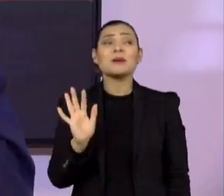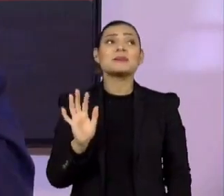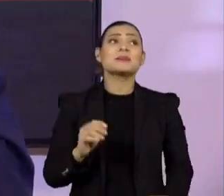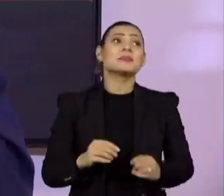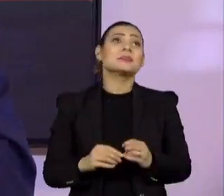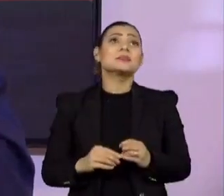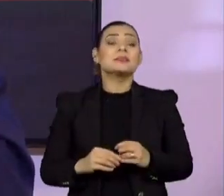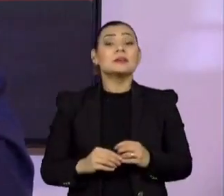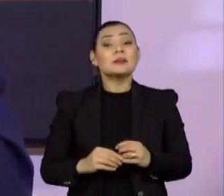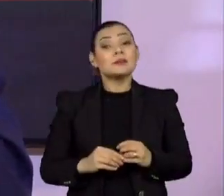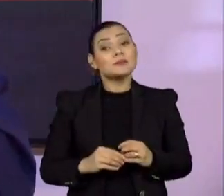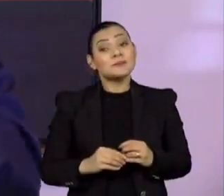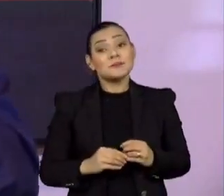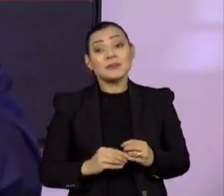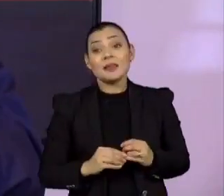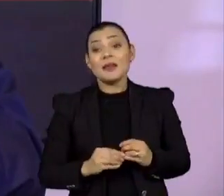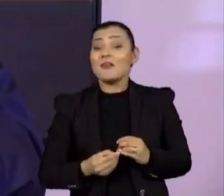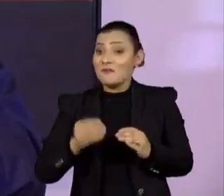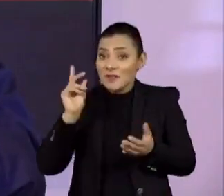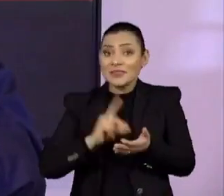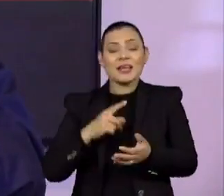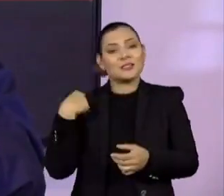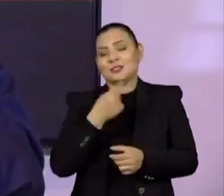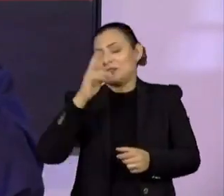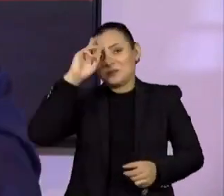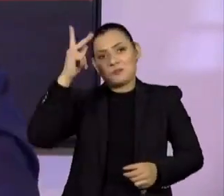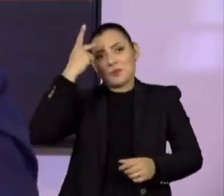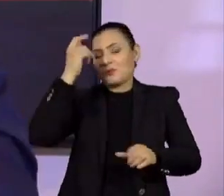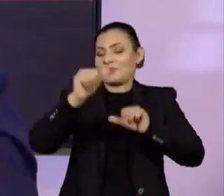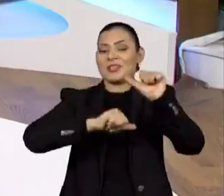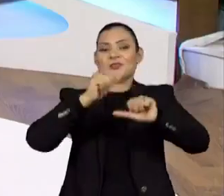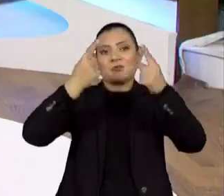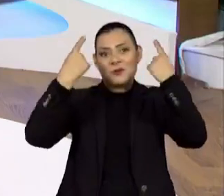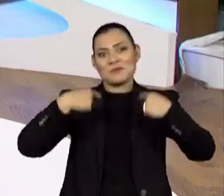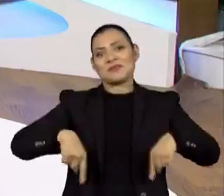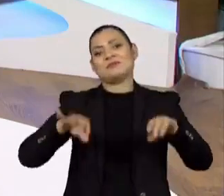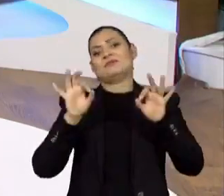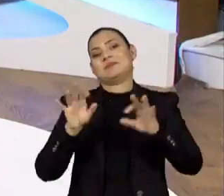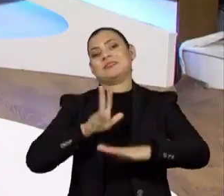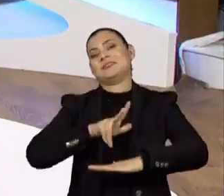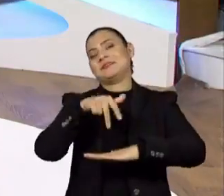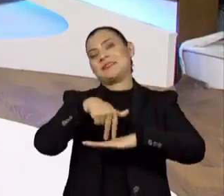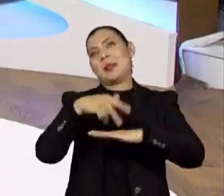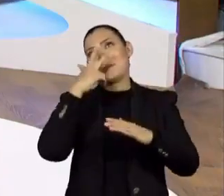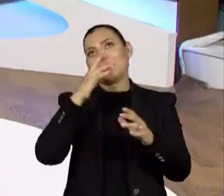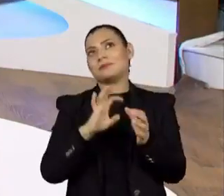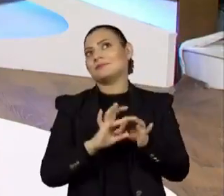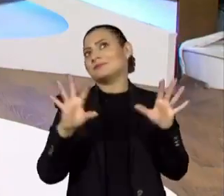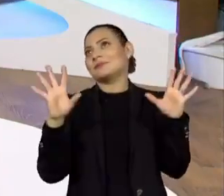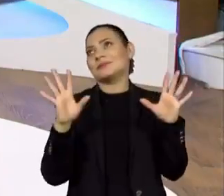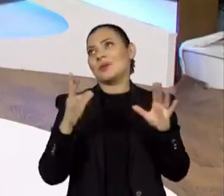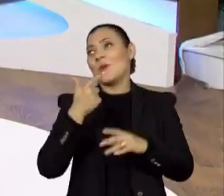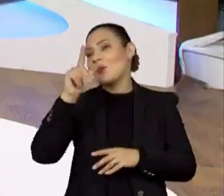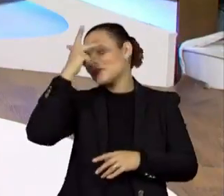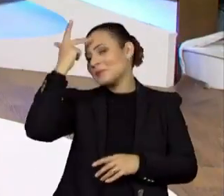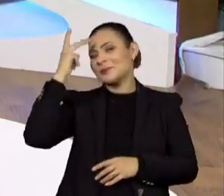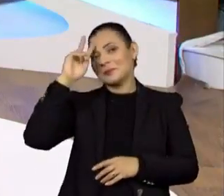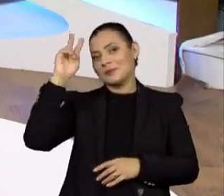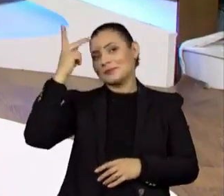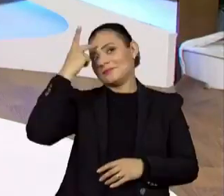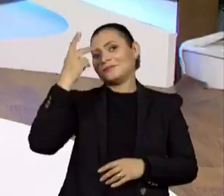Mas, na verdade, a gente se transforma no palco. A gente é outra pessoa. Mauro.